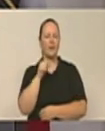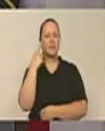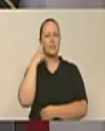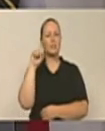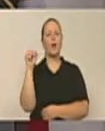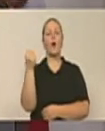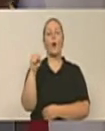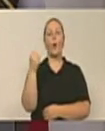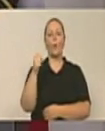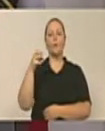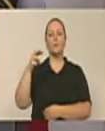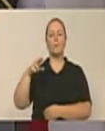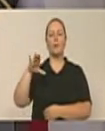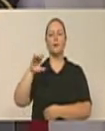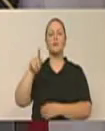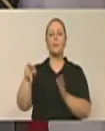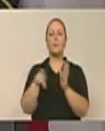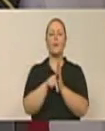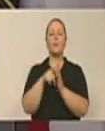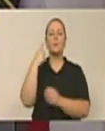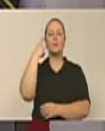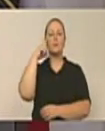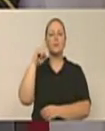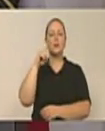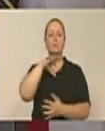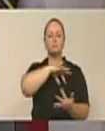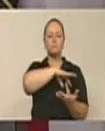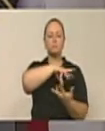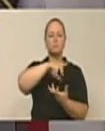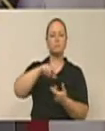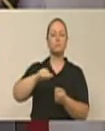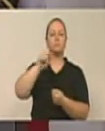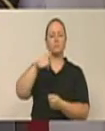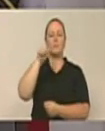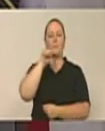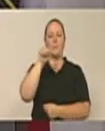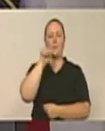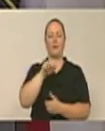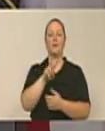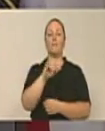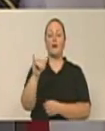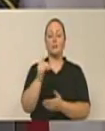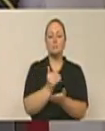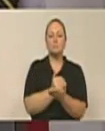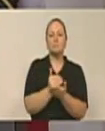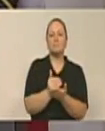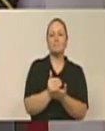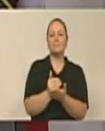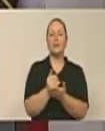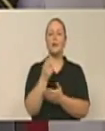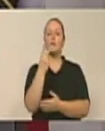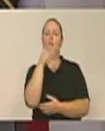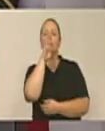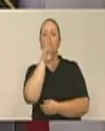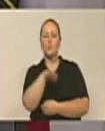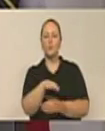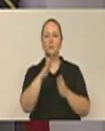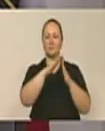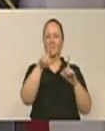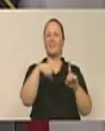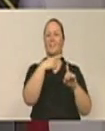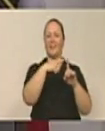em comemoração ao Dia Internacional da Mulher, vai acontecer, a partir das 14h30, um café nas dependências da Paróquia Santa Cruz,